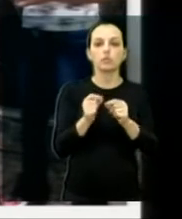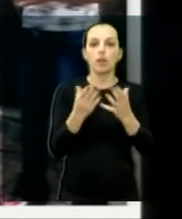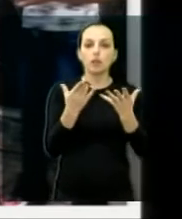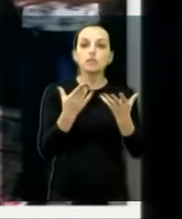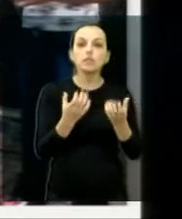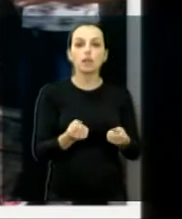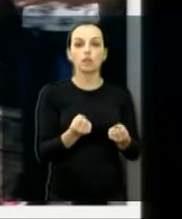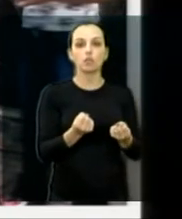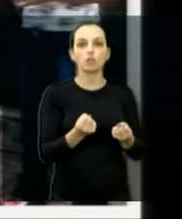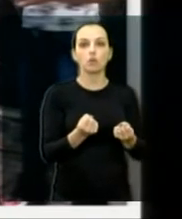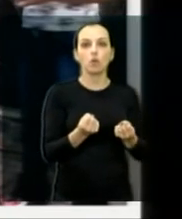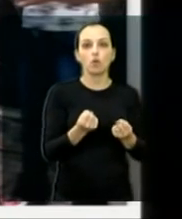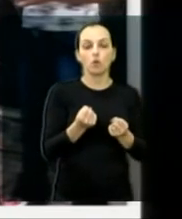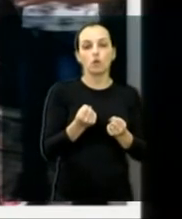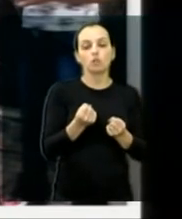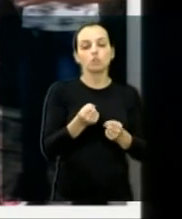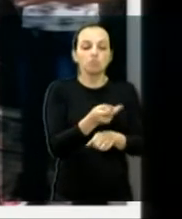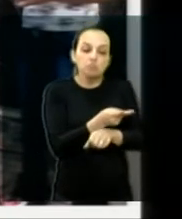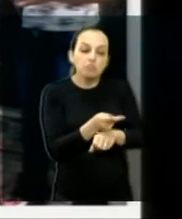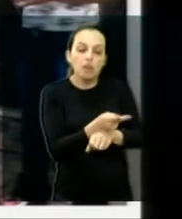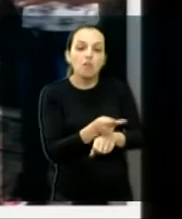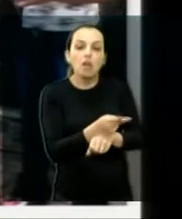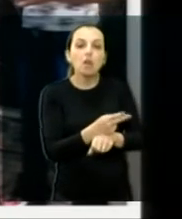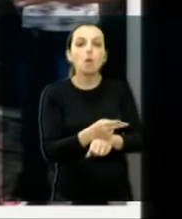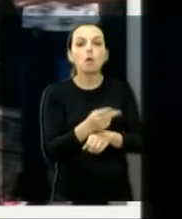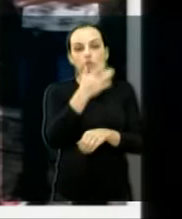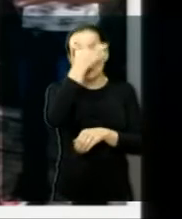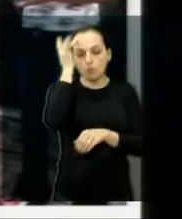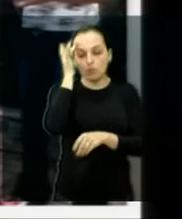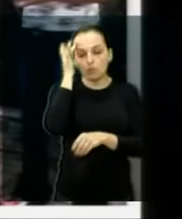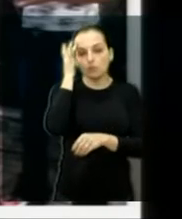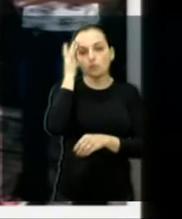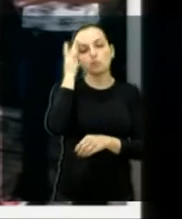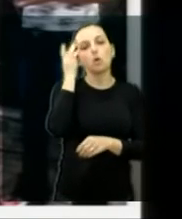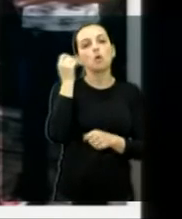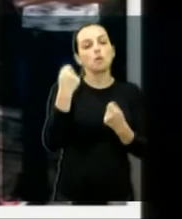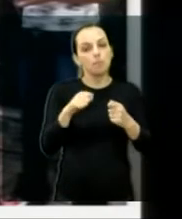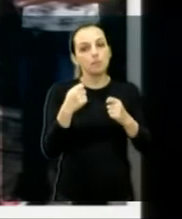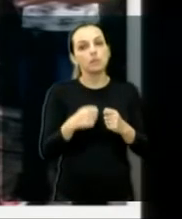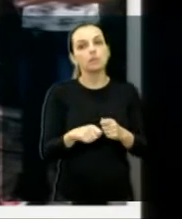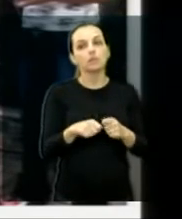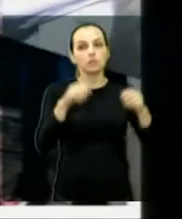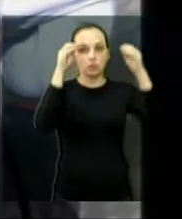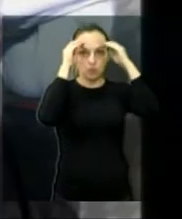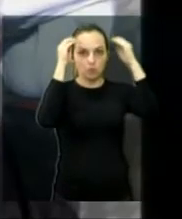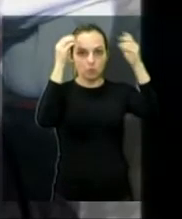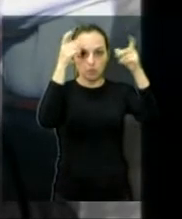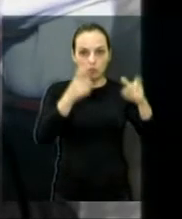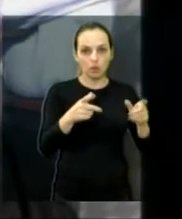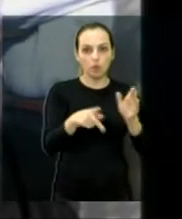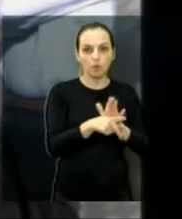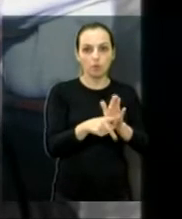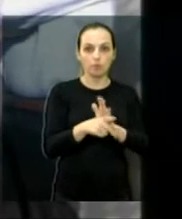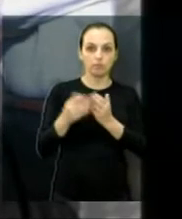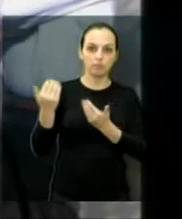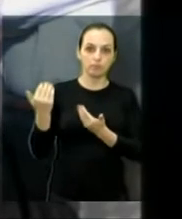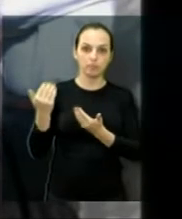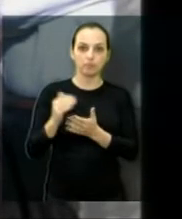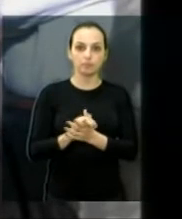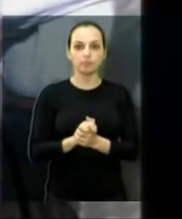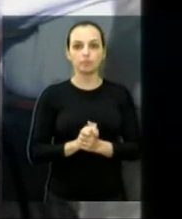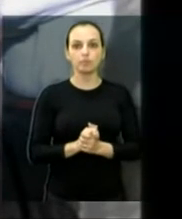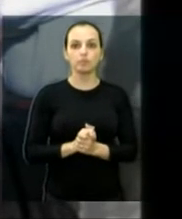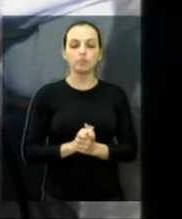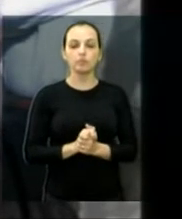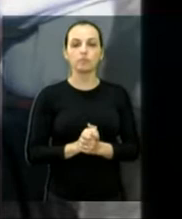que ele está verificando, e eu acho que aquelas moradoras merecem todo o nosso respeito daquele local. Pode passar. Ali eu